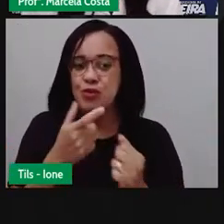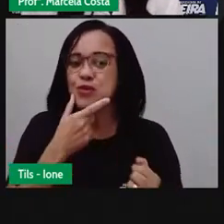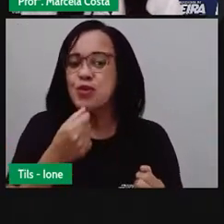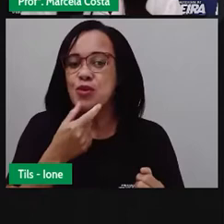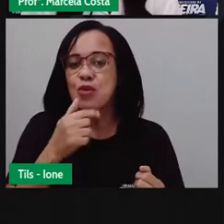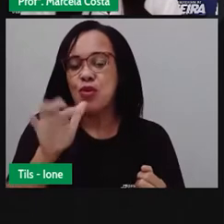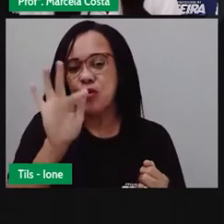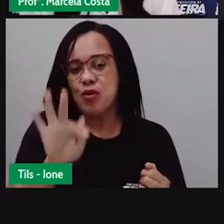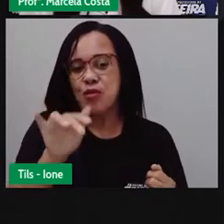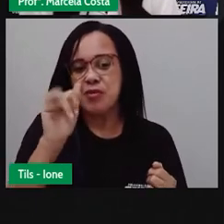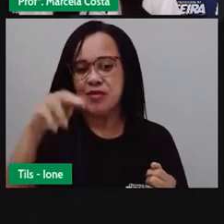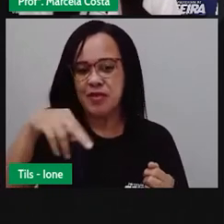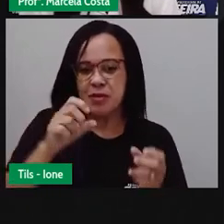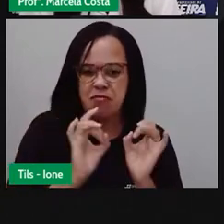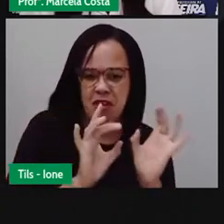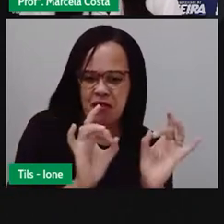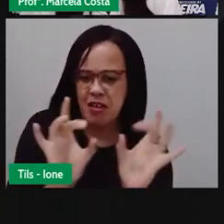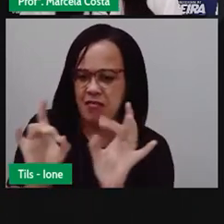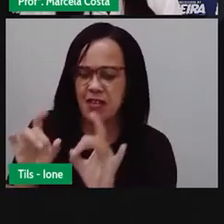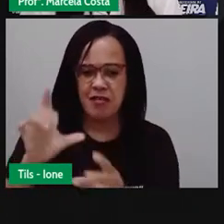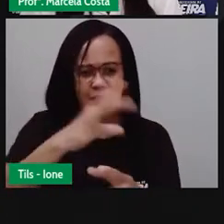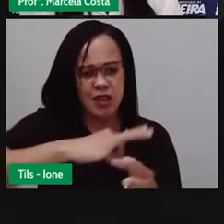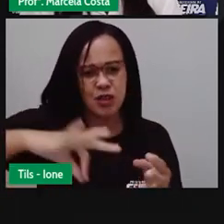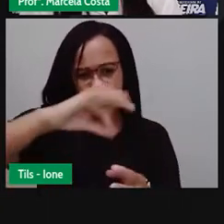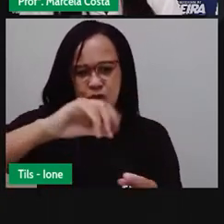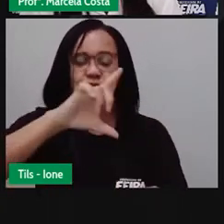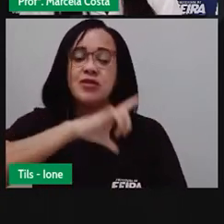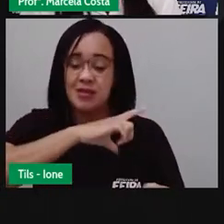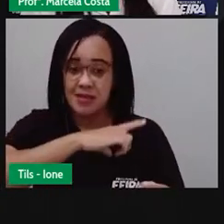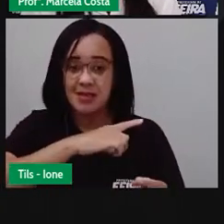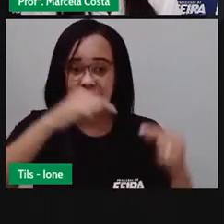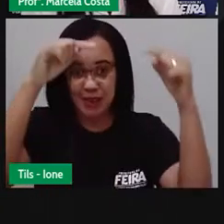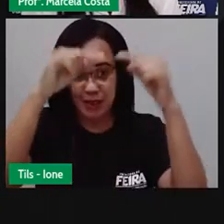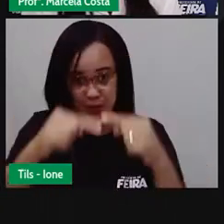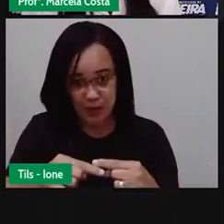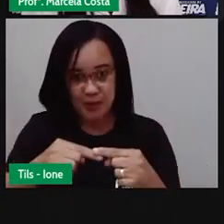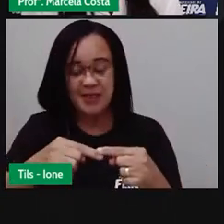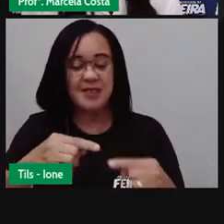vender. Tudo isso faz bater um coração nordestino.